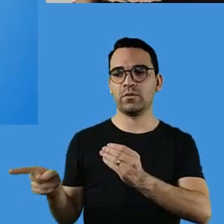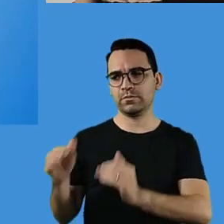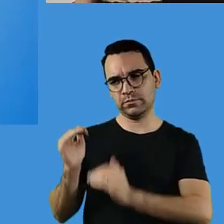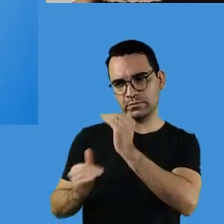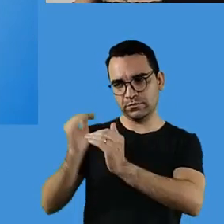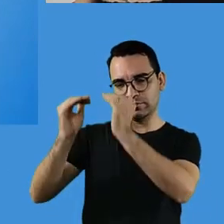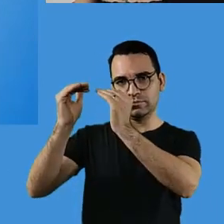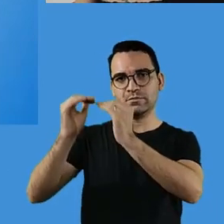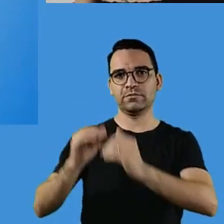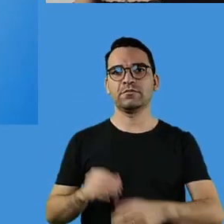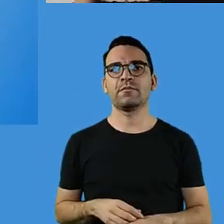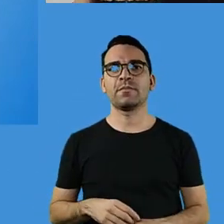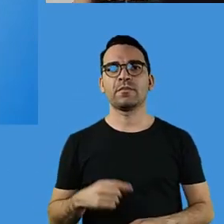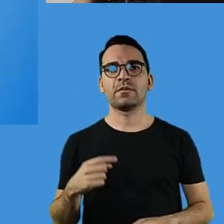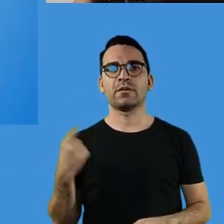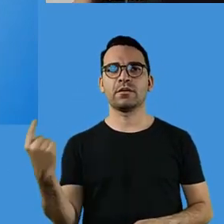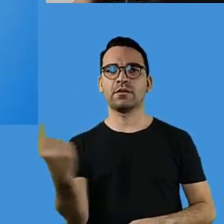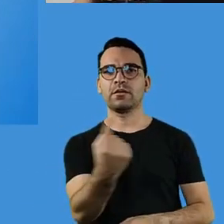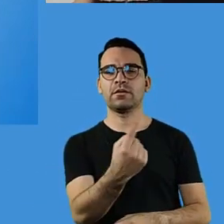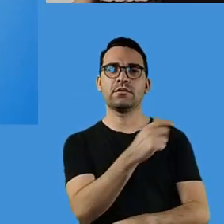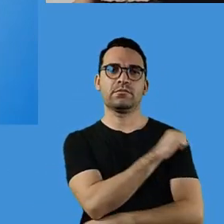Então, isso nos traz